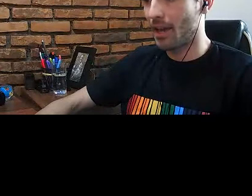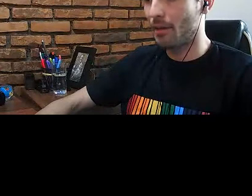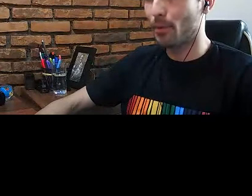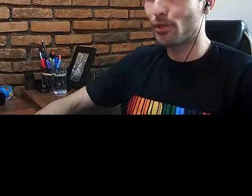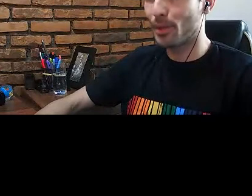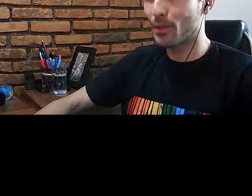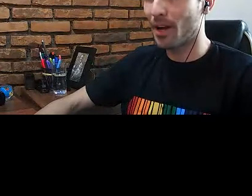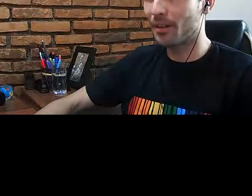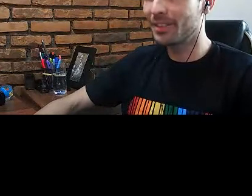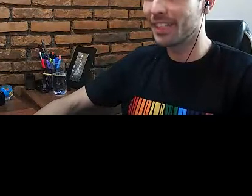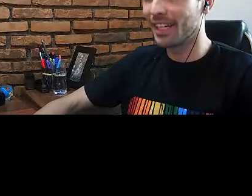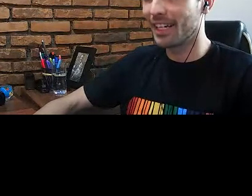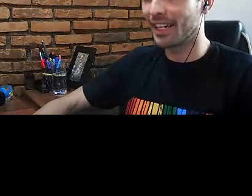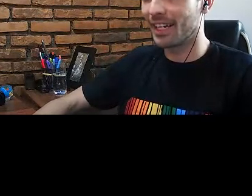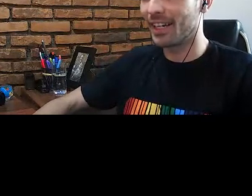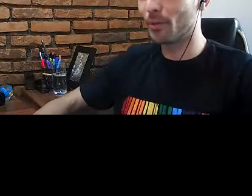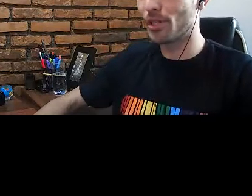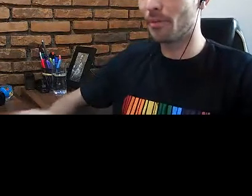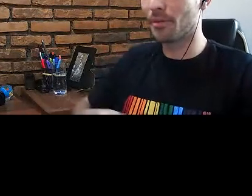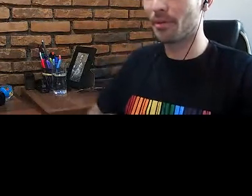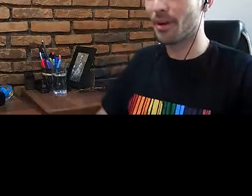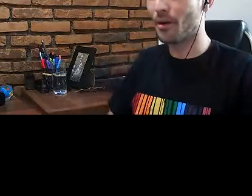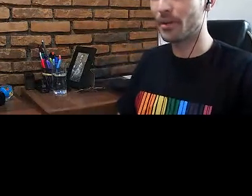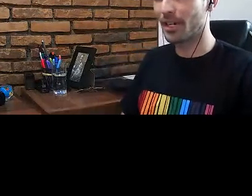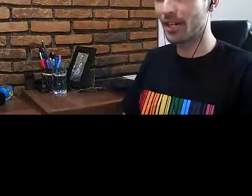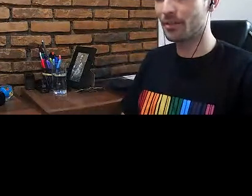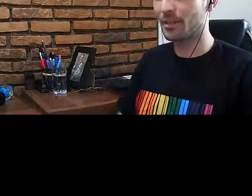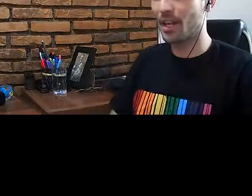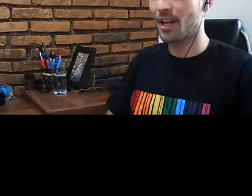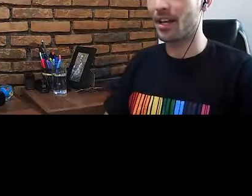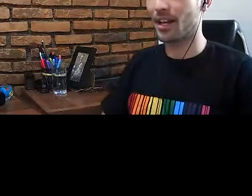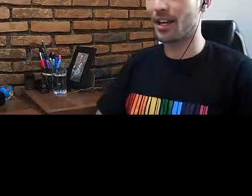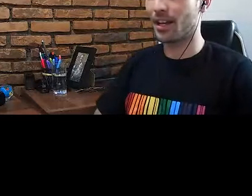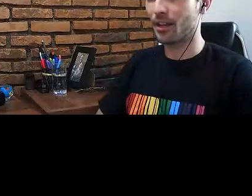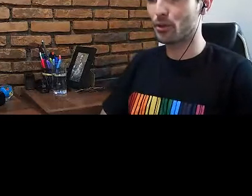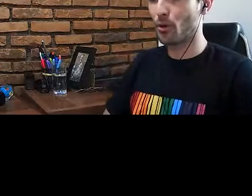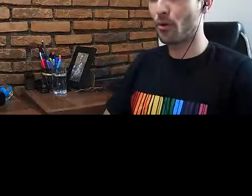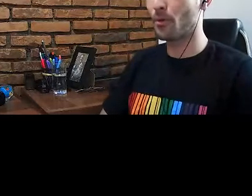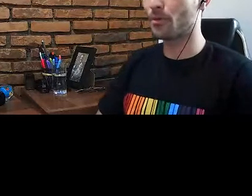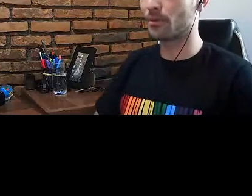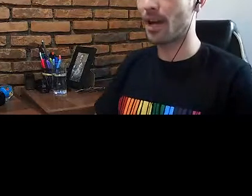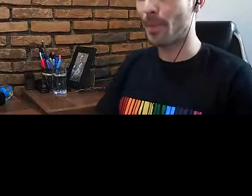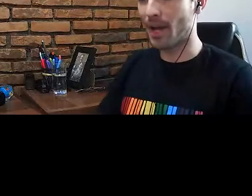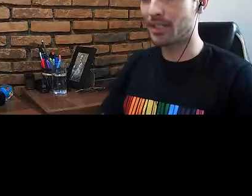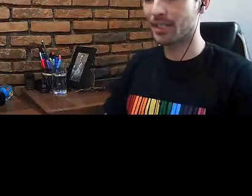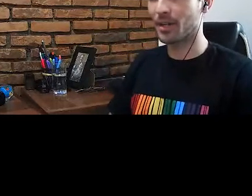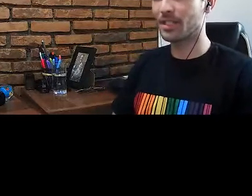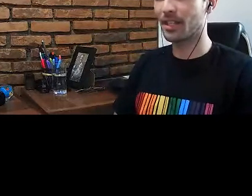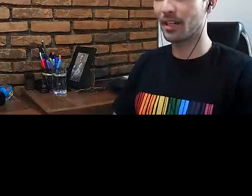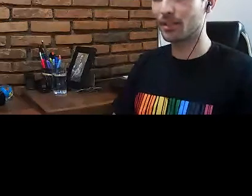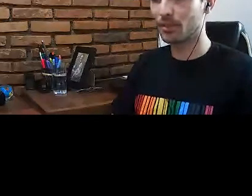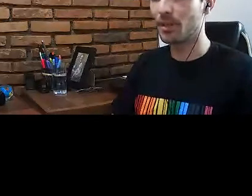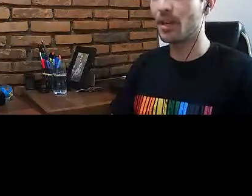Bom dia, pessoal. Eu me chamo Raul Ícaro. Eu sou um rapaz